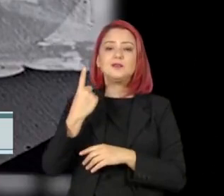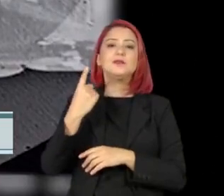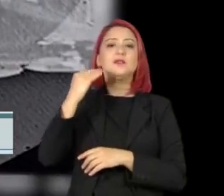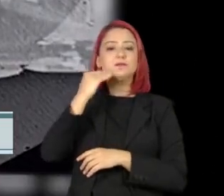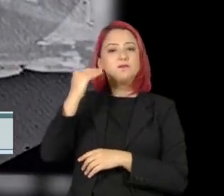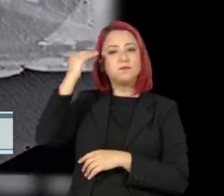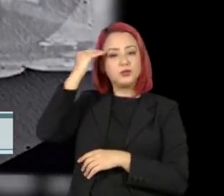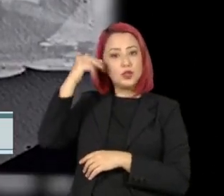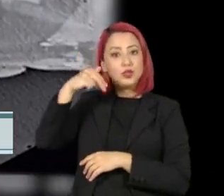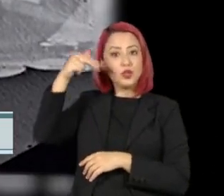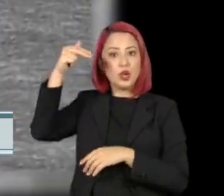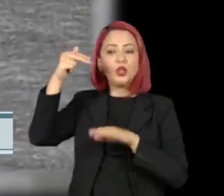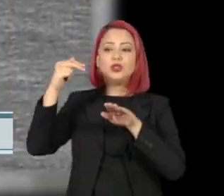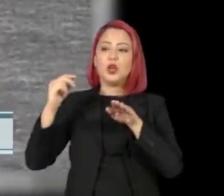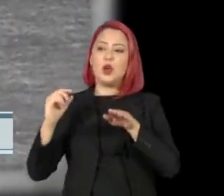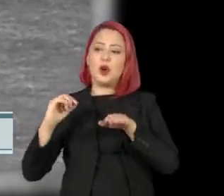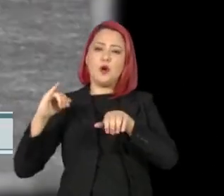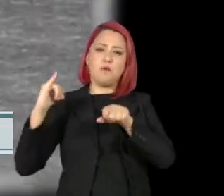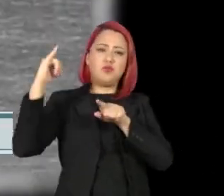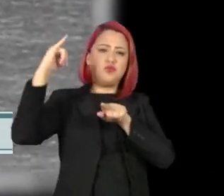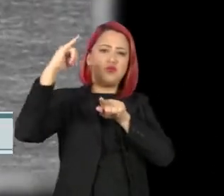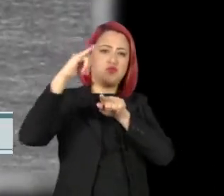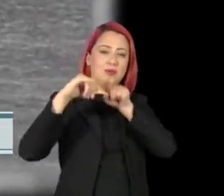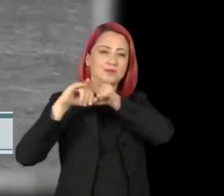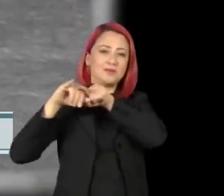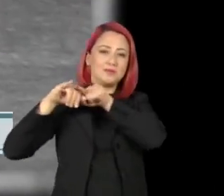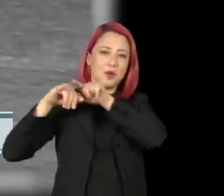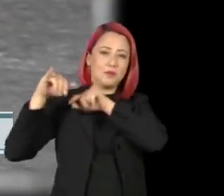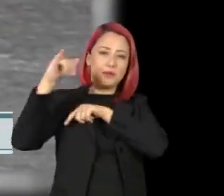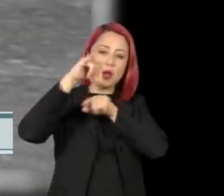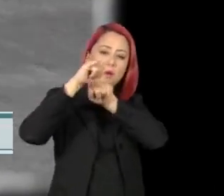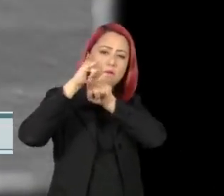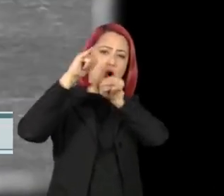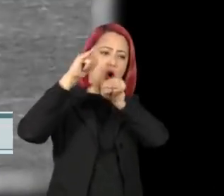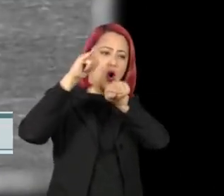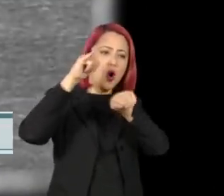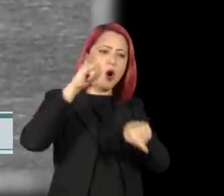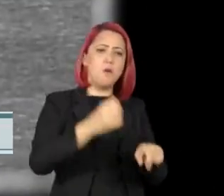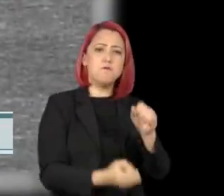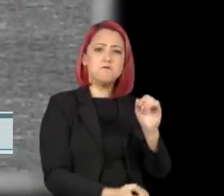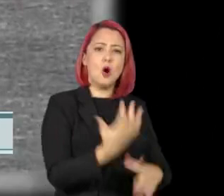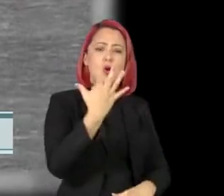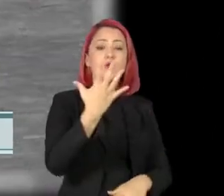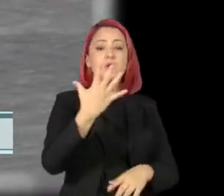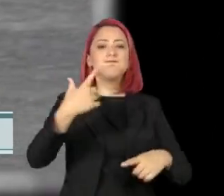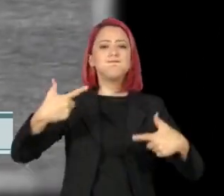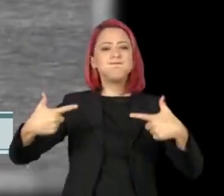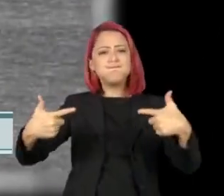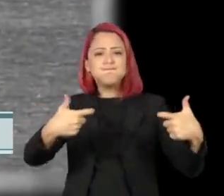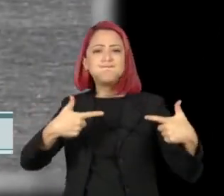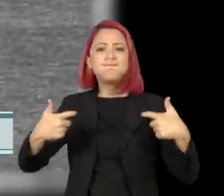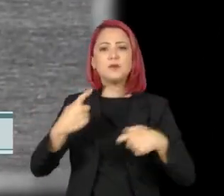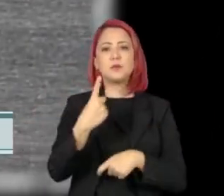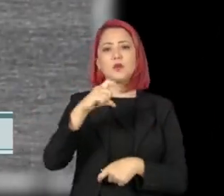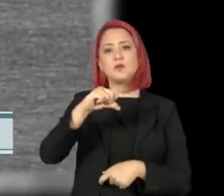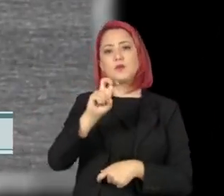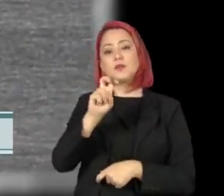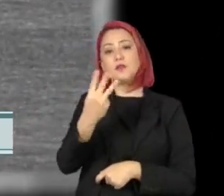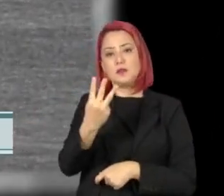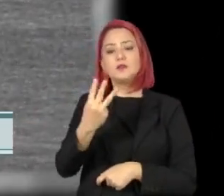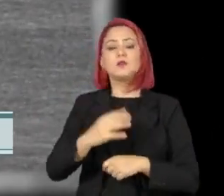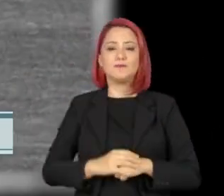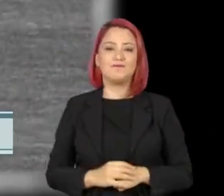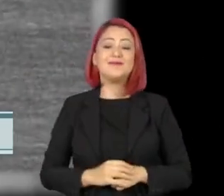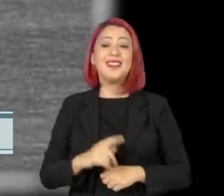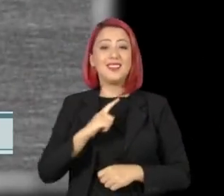cai tão perto das águas territoriais do Sul desde o final da Guerra da Coreia, em 1953. Foram pelo